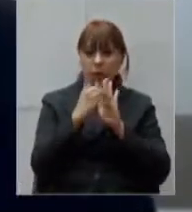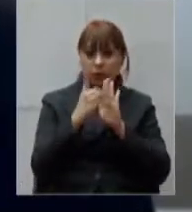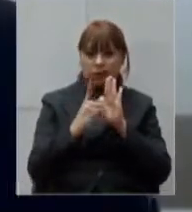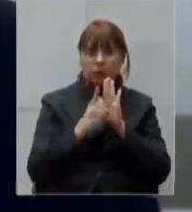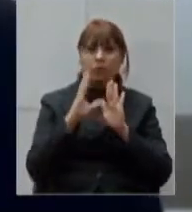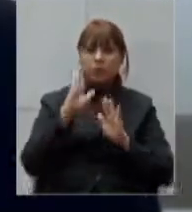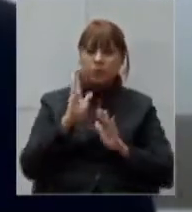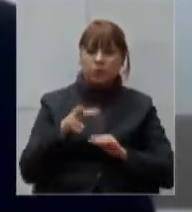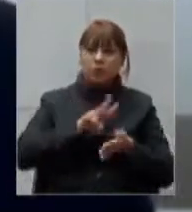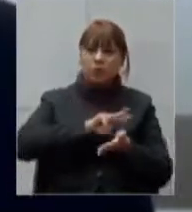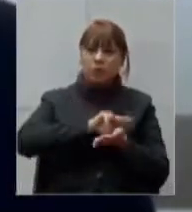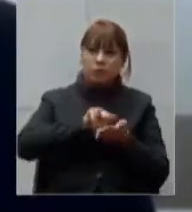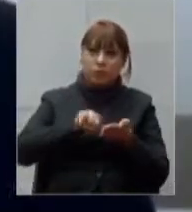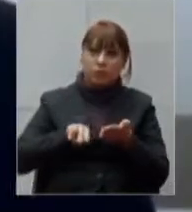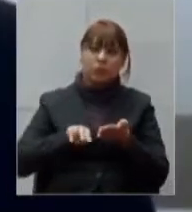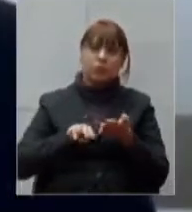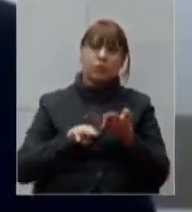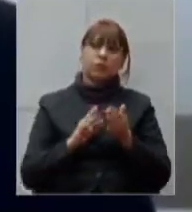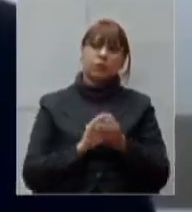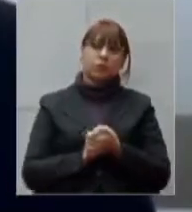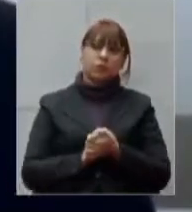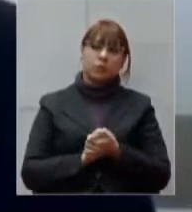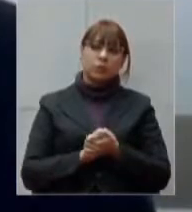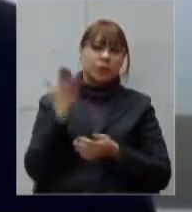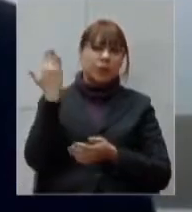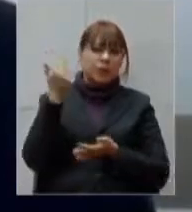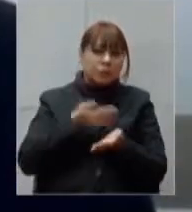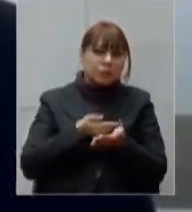de isolamento, no início nós